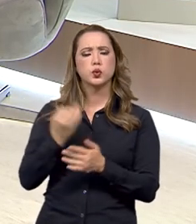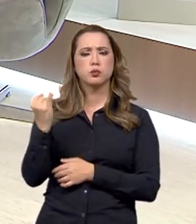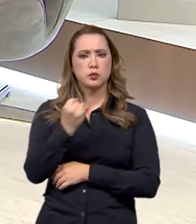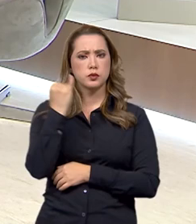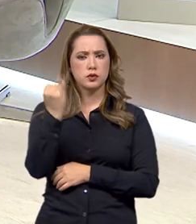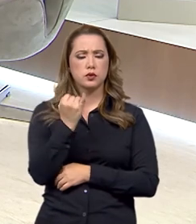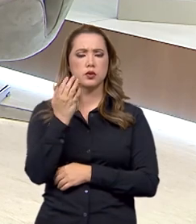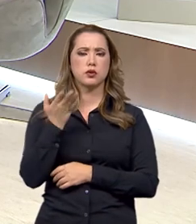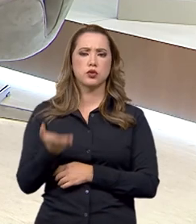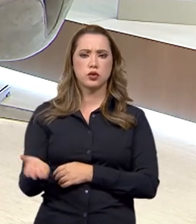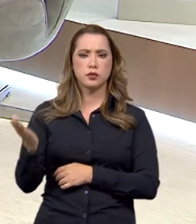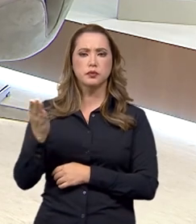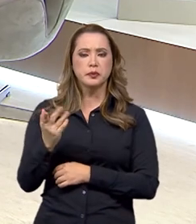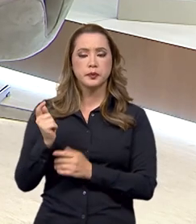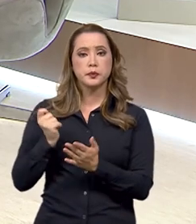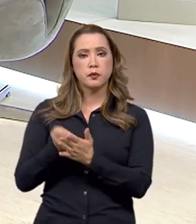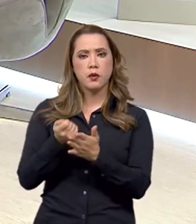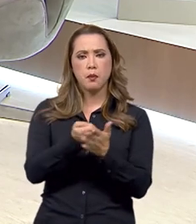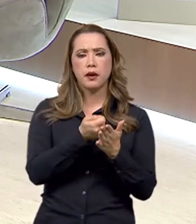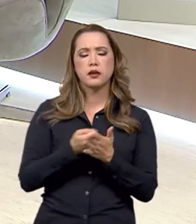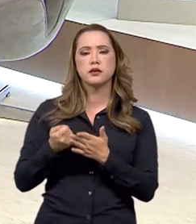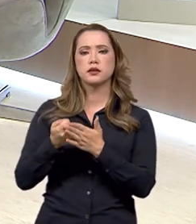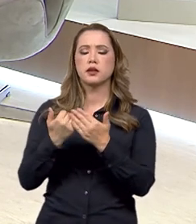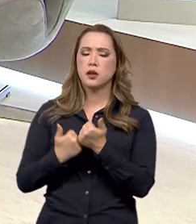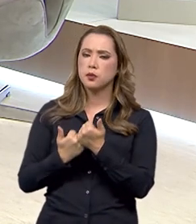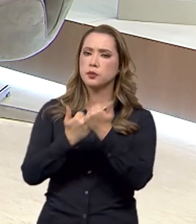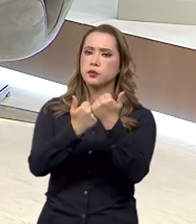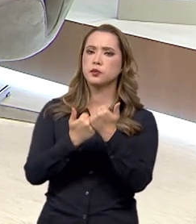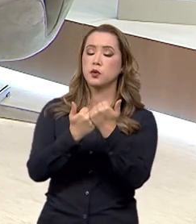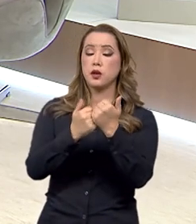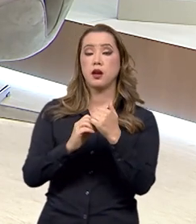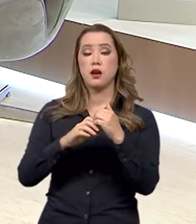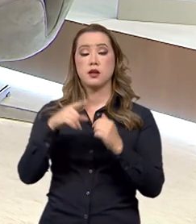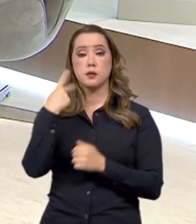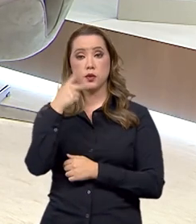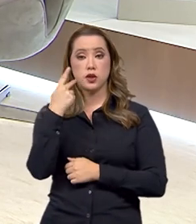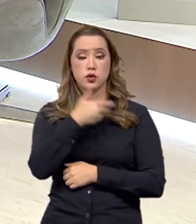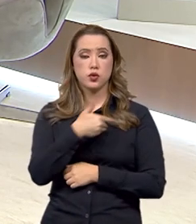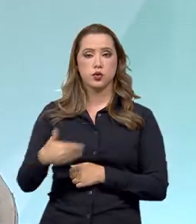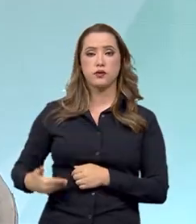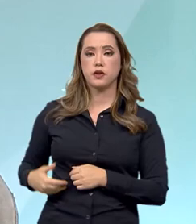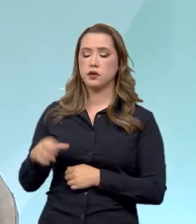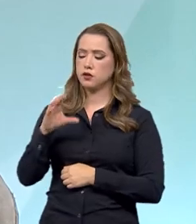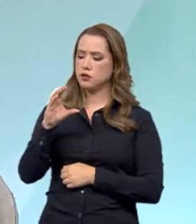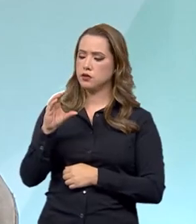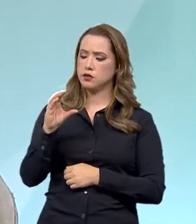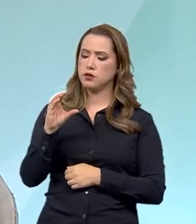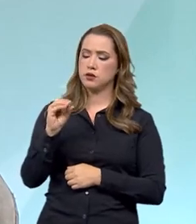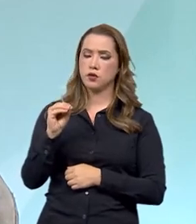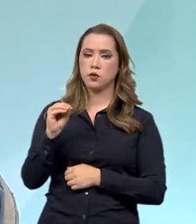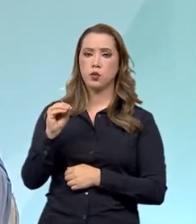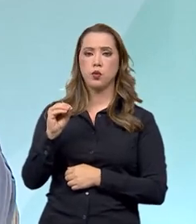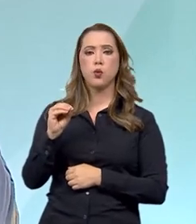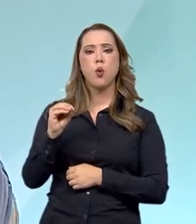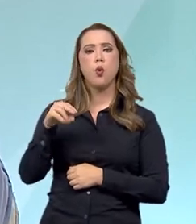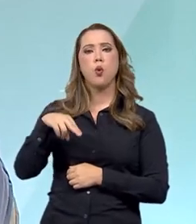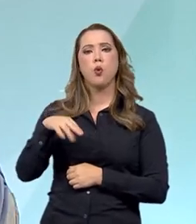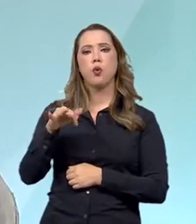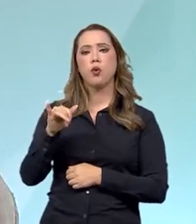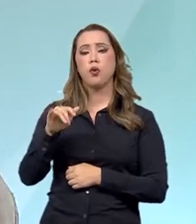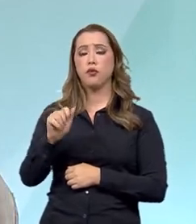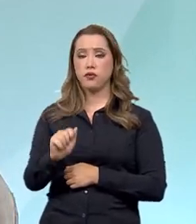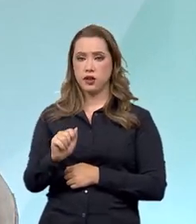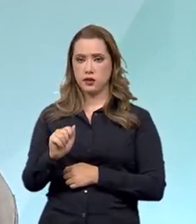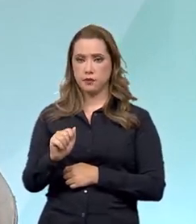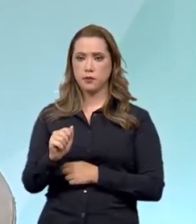de financiar o Estado, de contribuir para as políticas. Então, o Confia é esse, é semelhante ao OEA, o OEA é para tributos